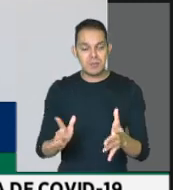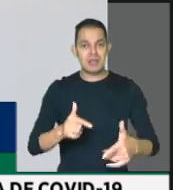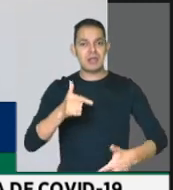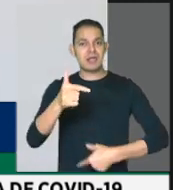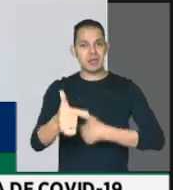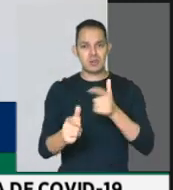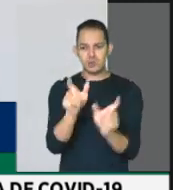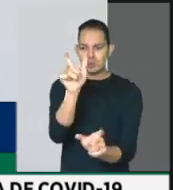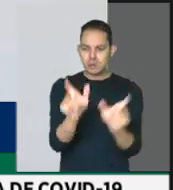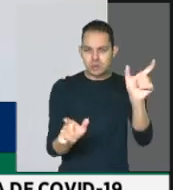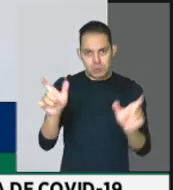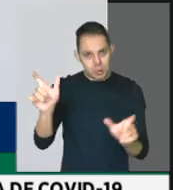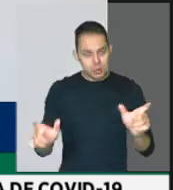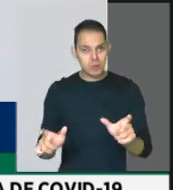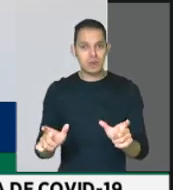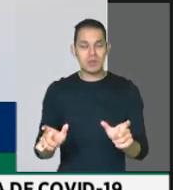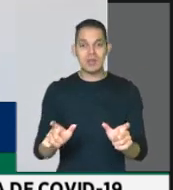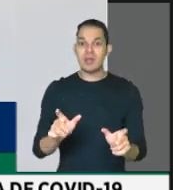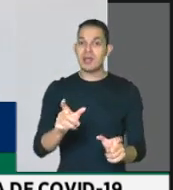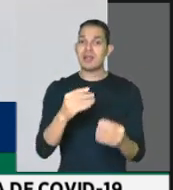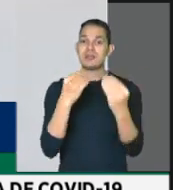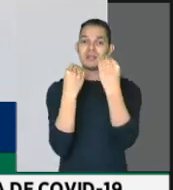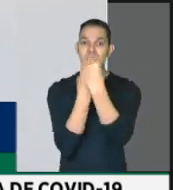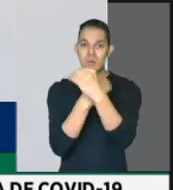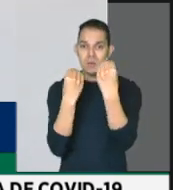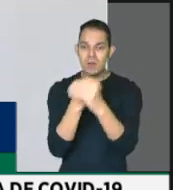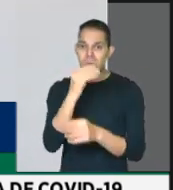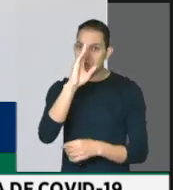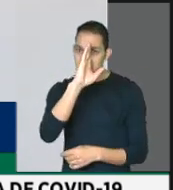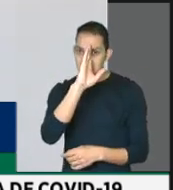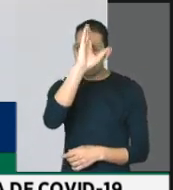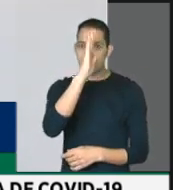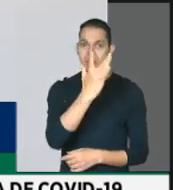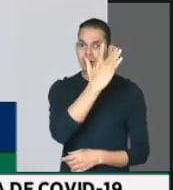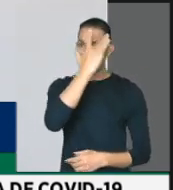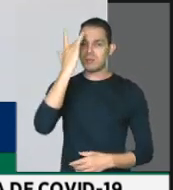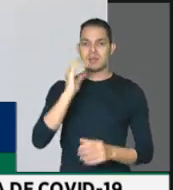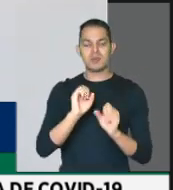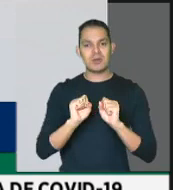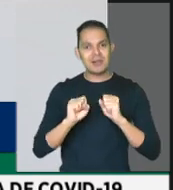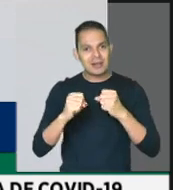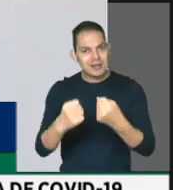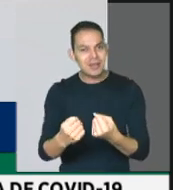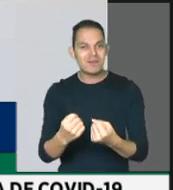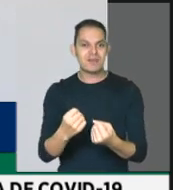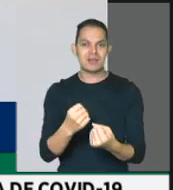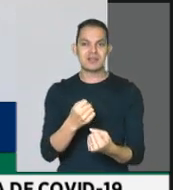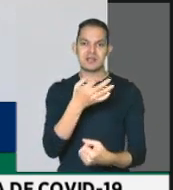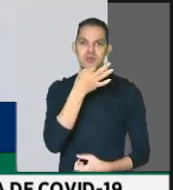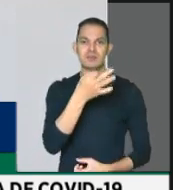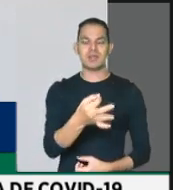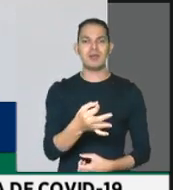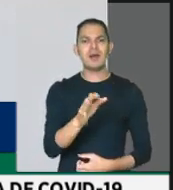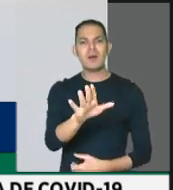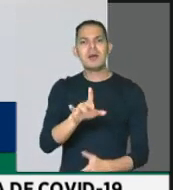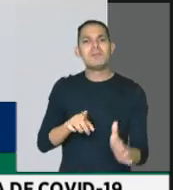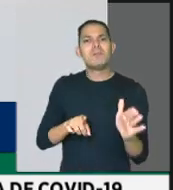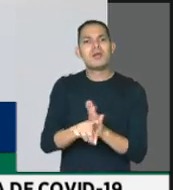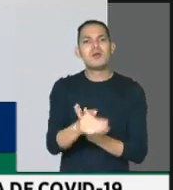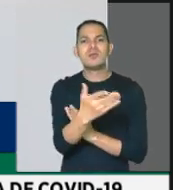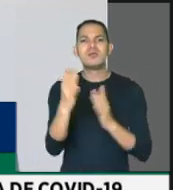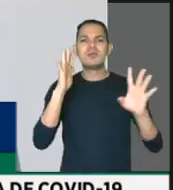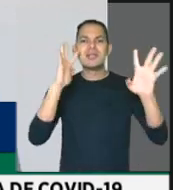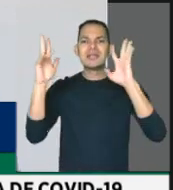trabalhador. Esse é o argumento principal de quem defende esse ponto de vista. Agora eu pergunto a vocês, qual é a